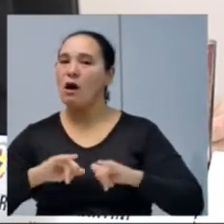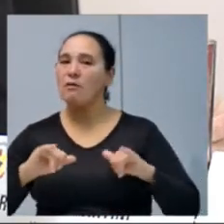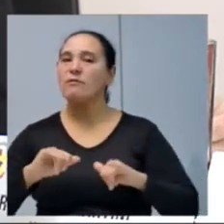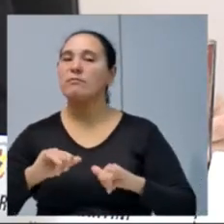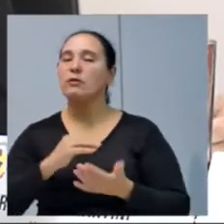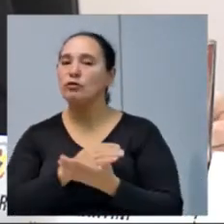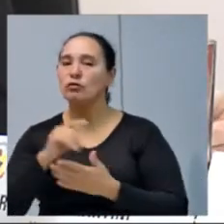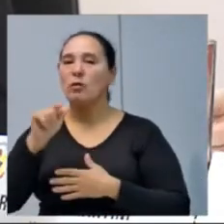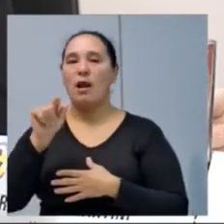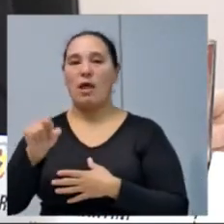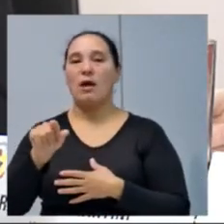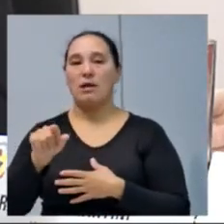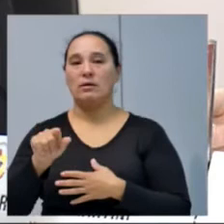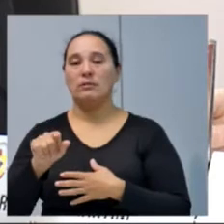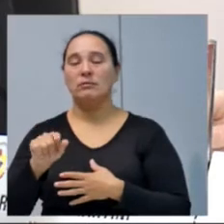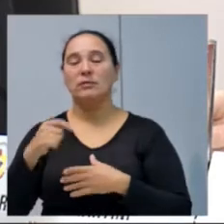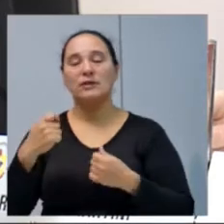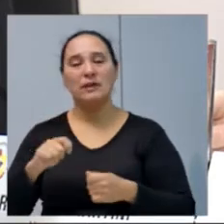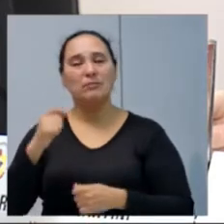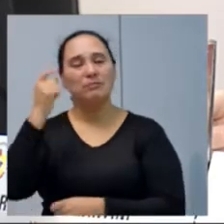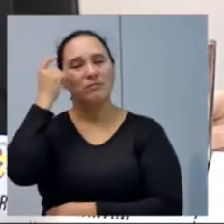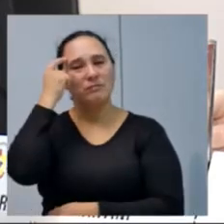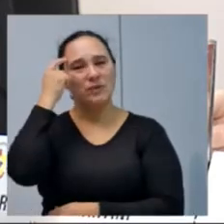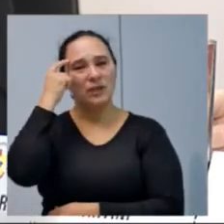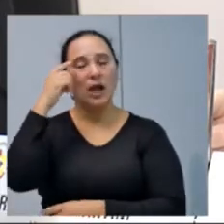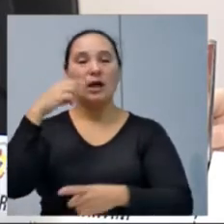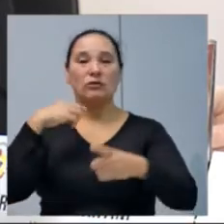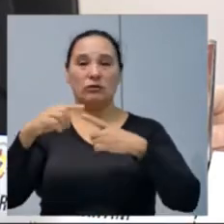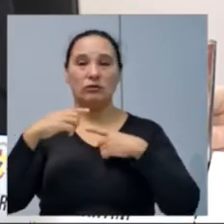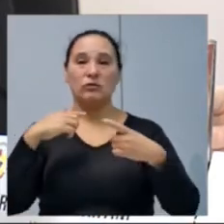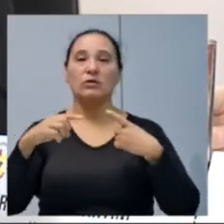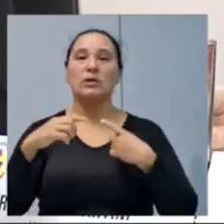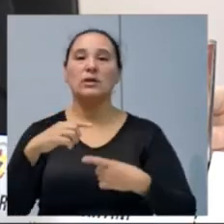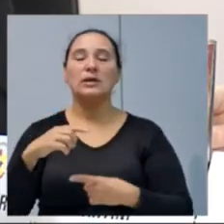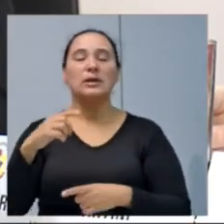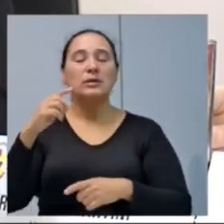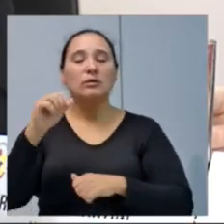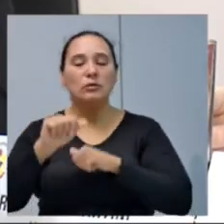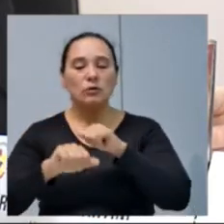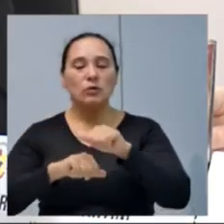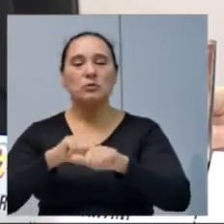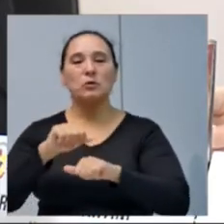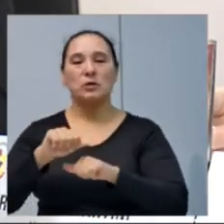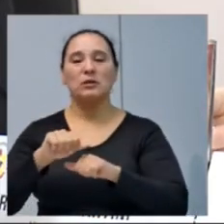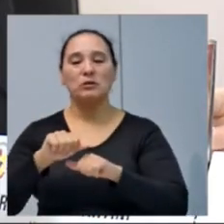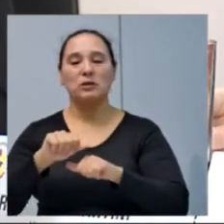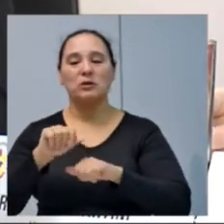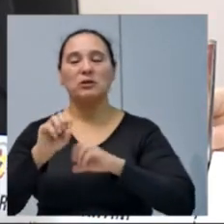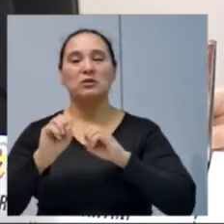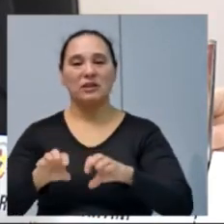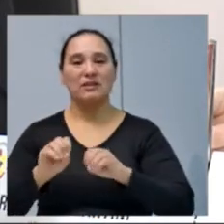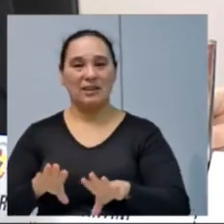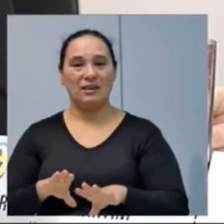Então, nós precisamos repensar, acho que o debate é propício, repensar o modelo de educação que nós queremos